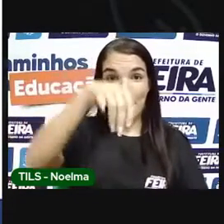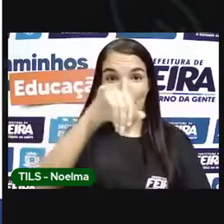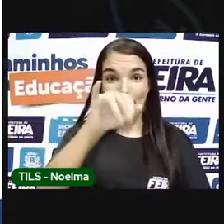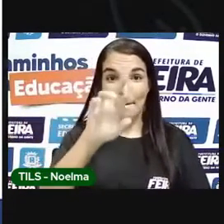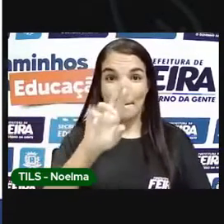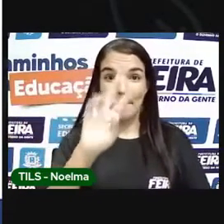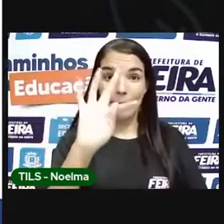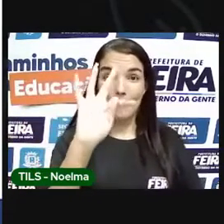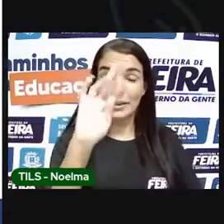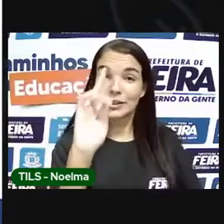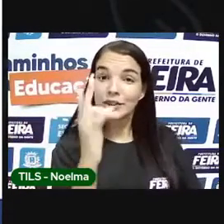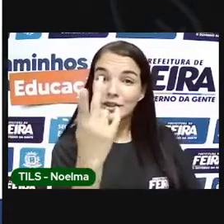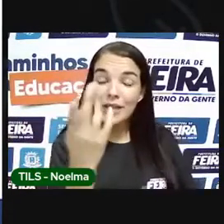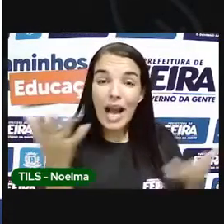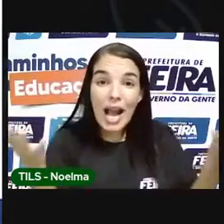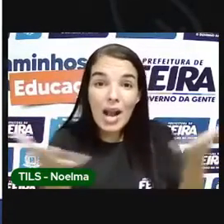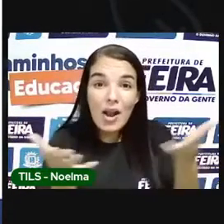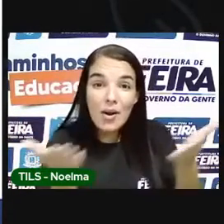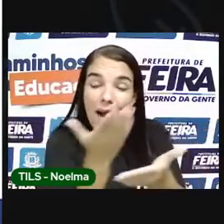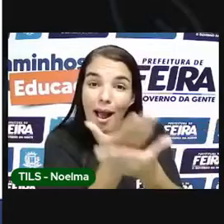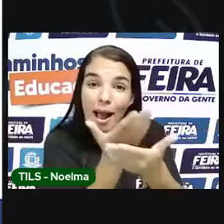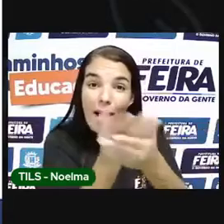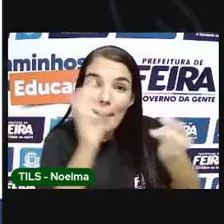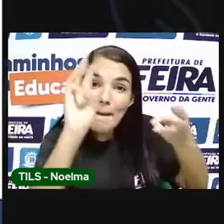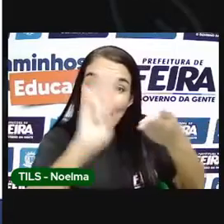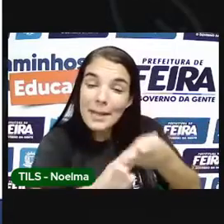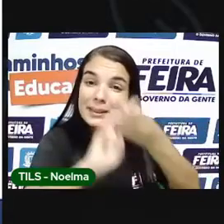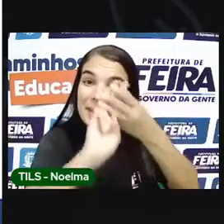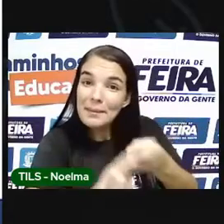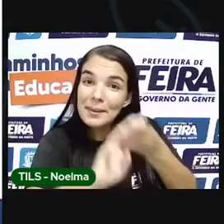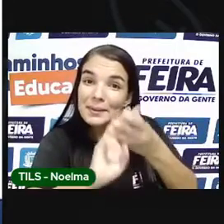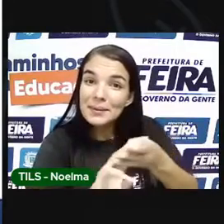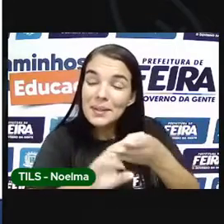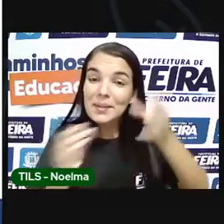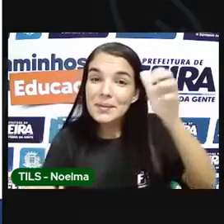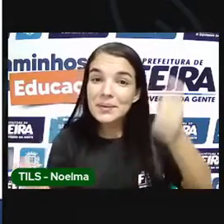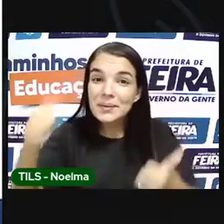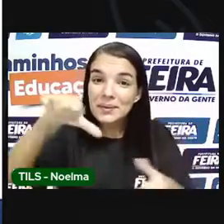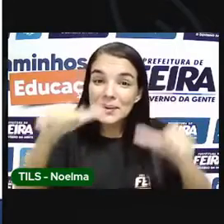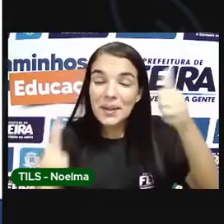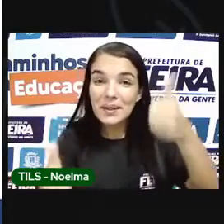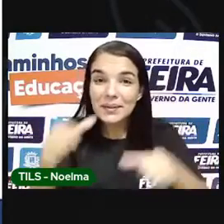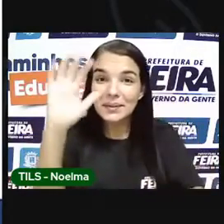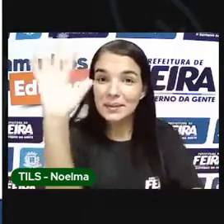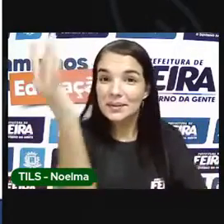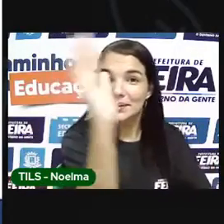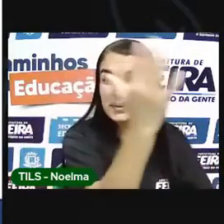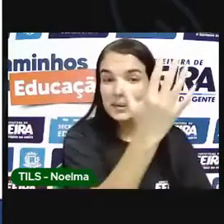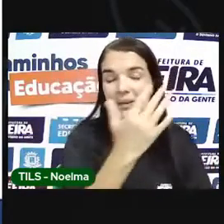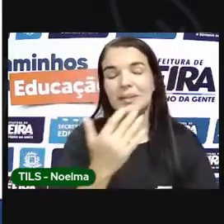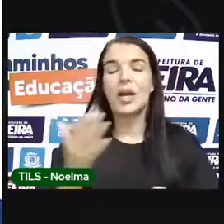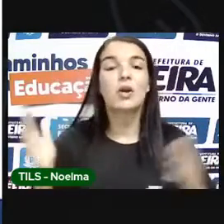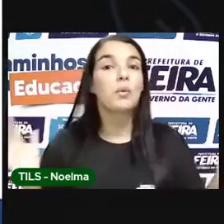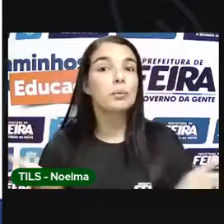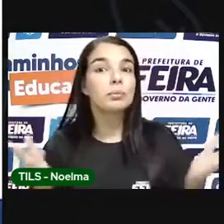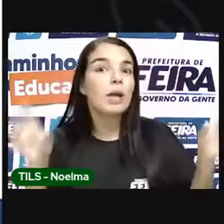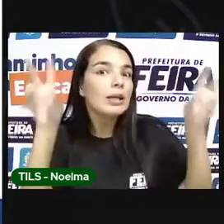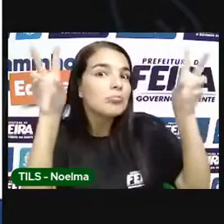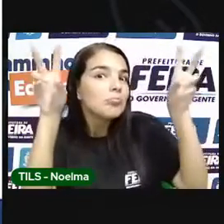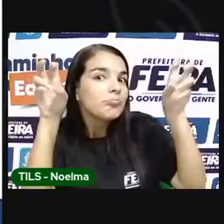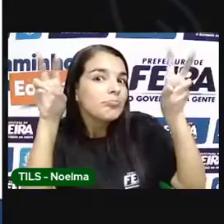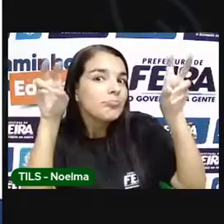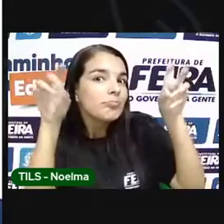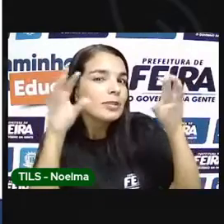e hoje teremos aulas de matemática e ciência da natureza. Hoje falaremos sobre um assunto que é